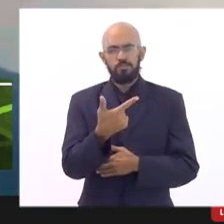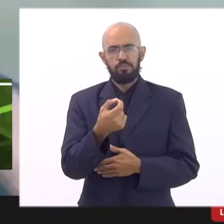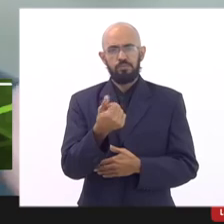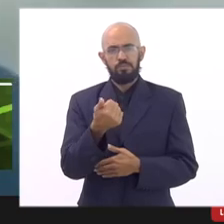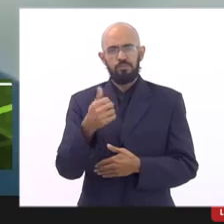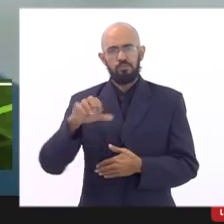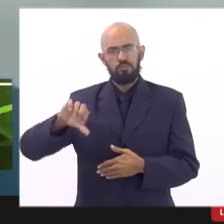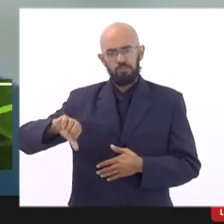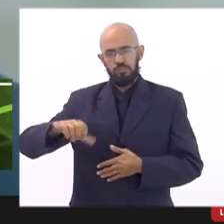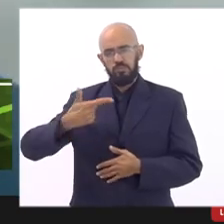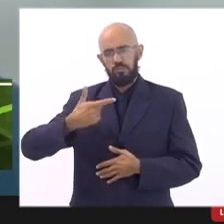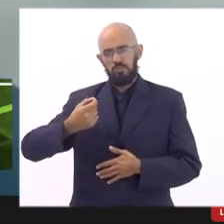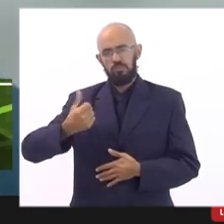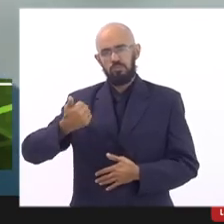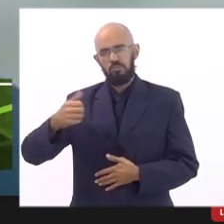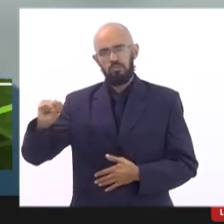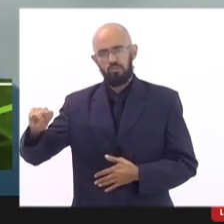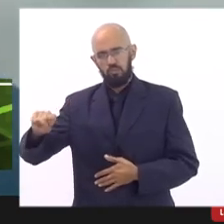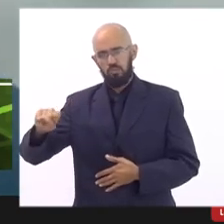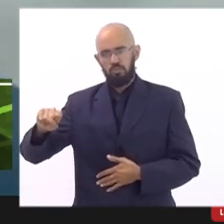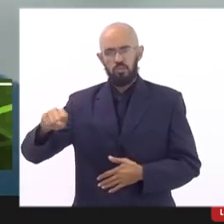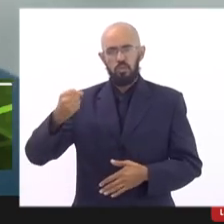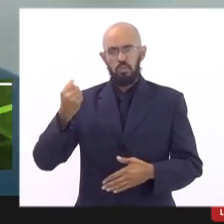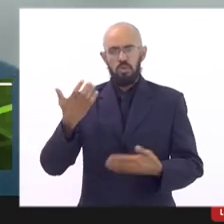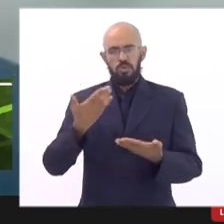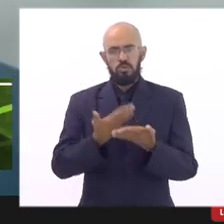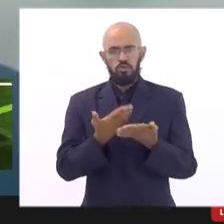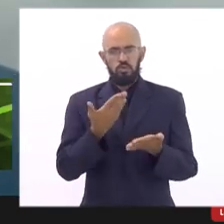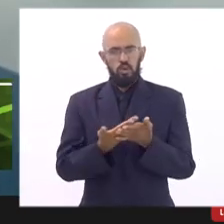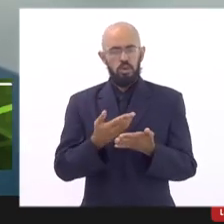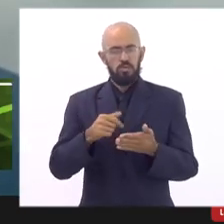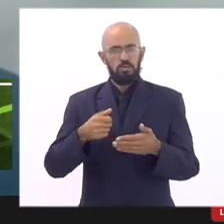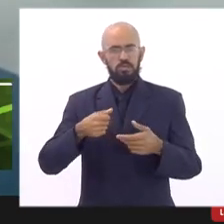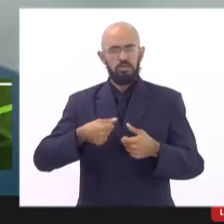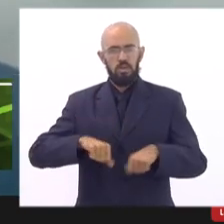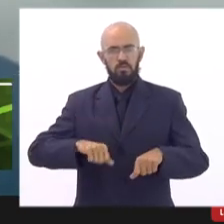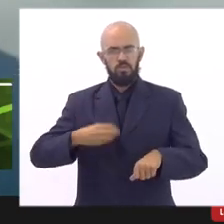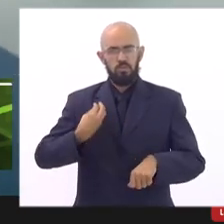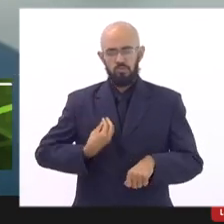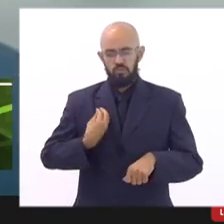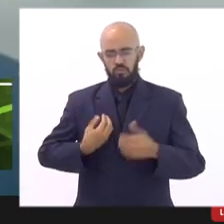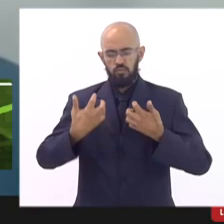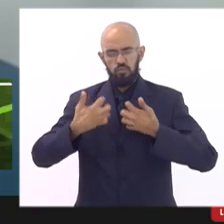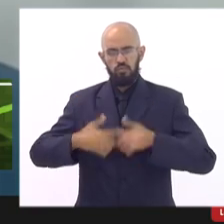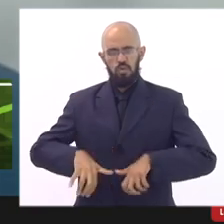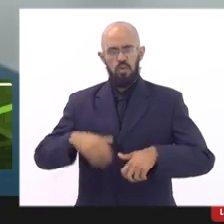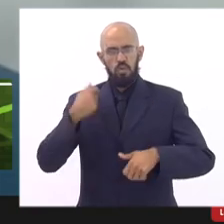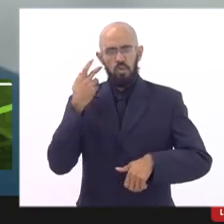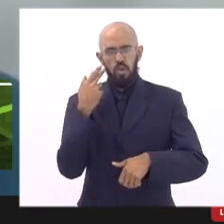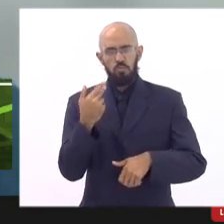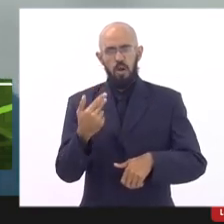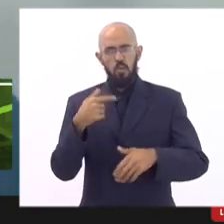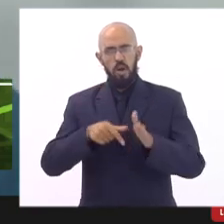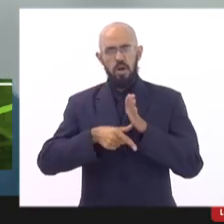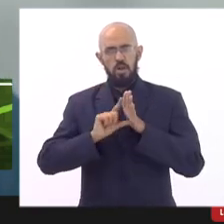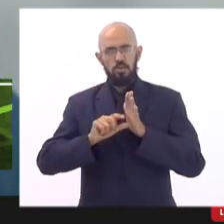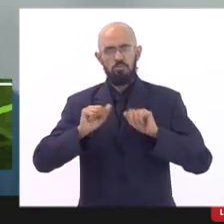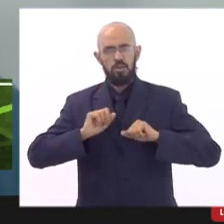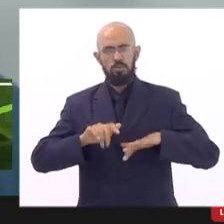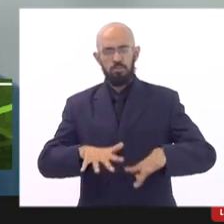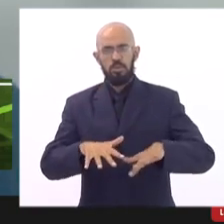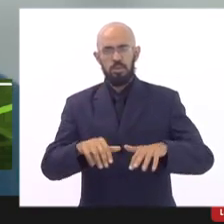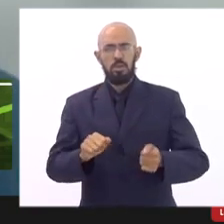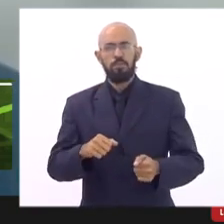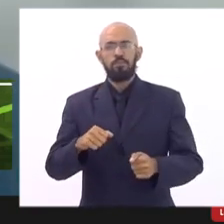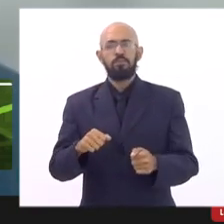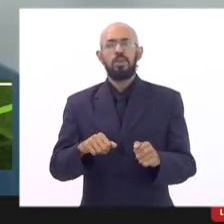2018 que era quando as escolas estavam abertas porque isso também impacta muito a quantidade da oferta e aí a gente